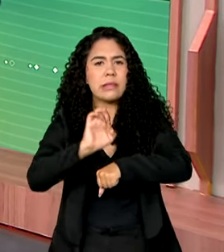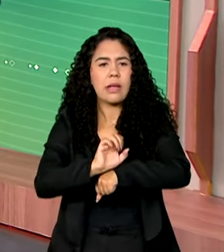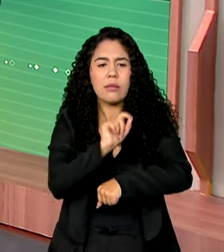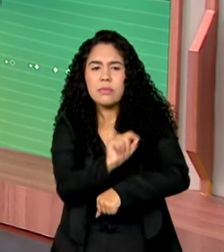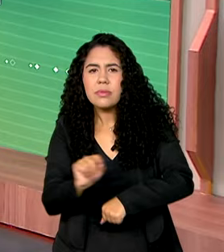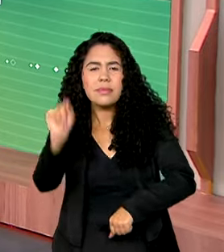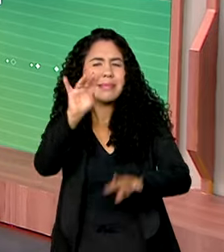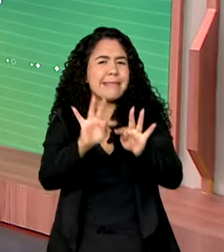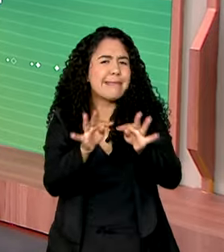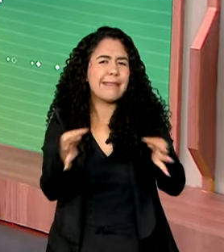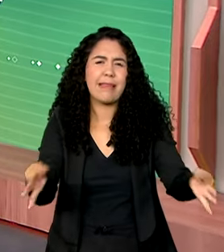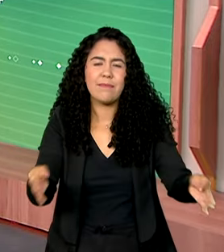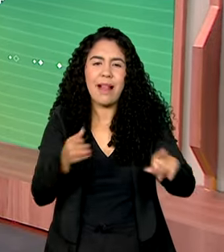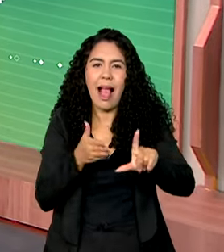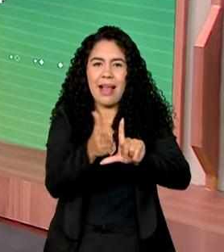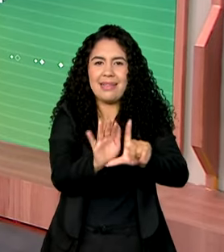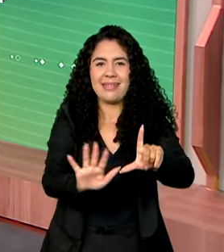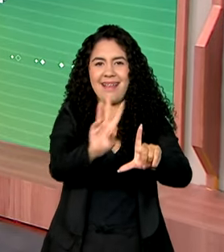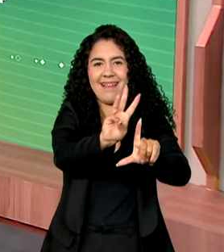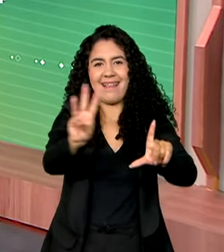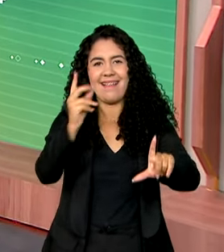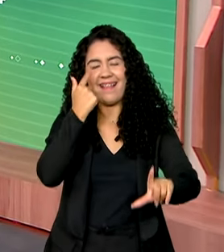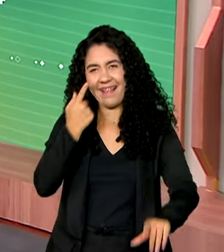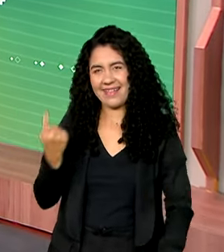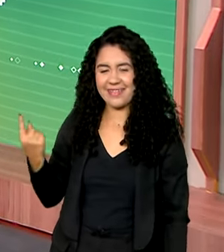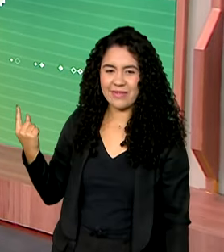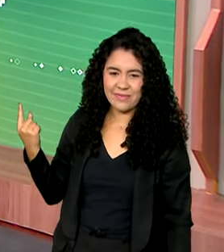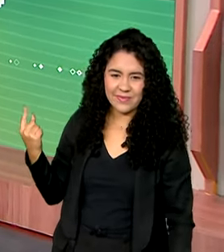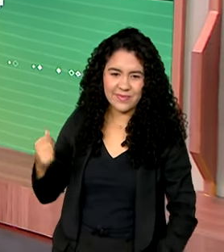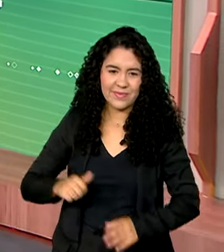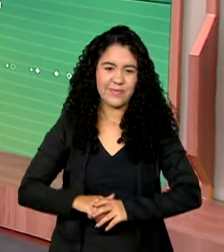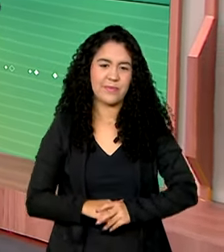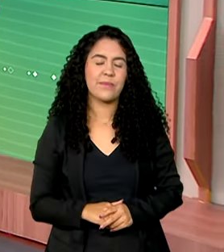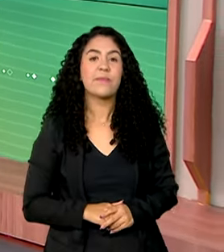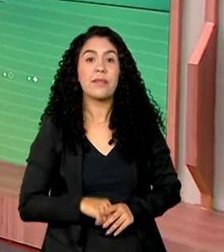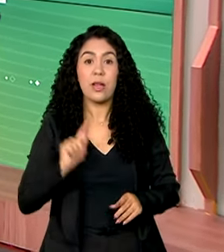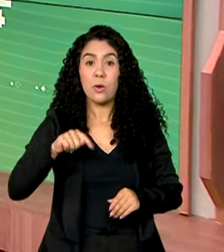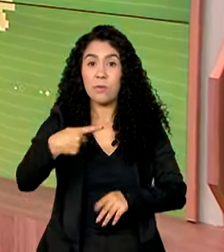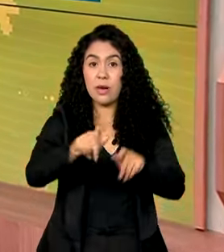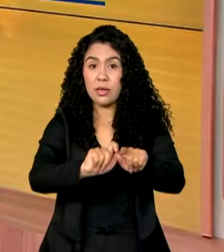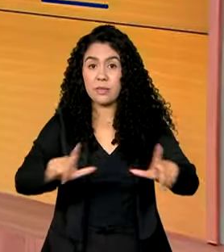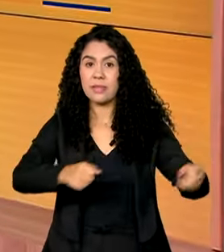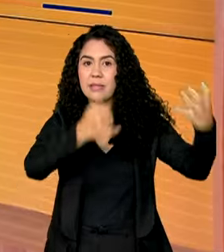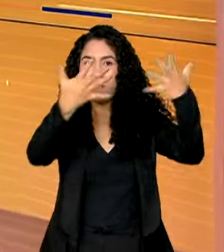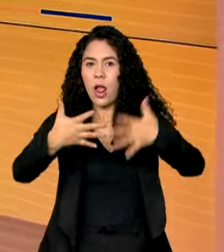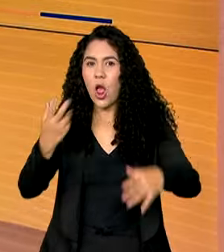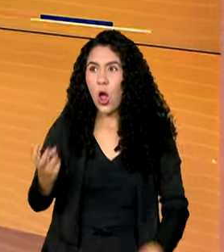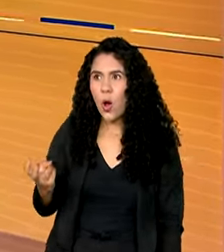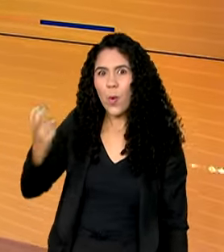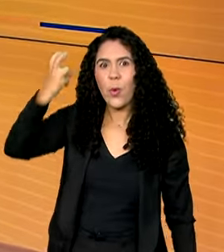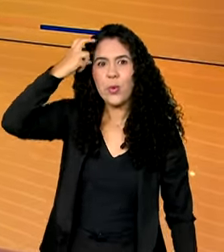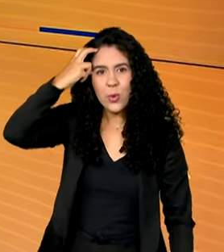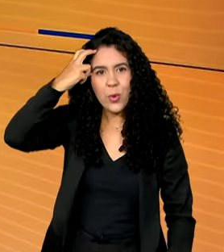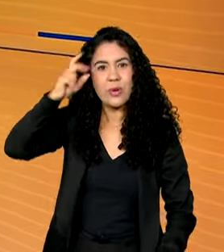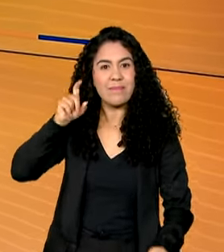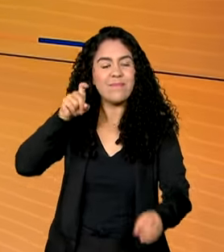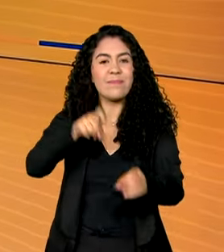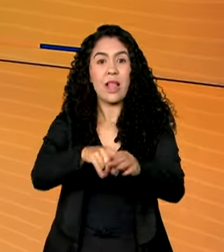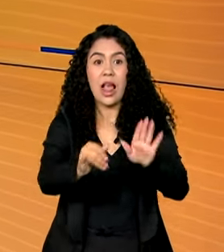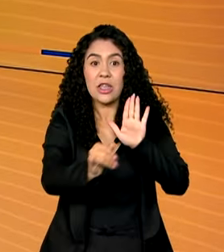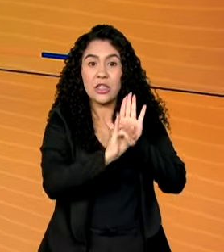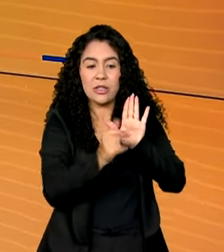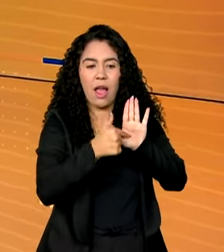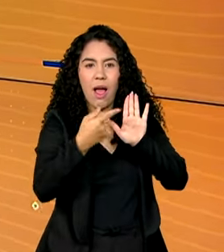acessar gov.br barra Comunica BR. Veja a seguir, Cultura Viva, lançado edital que vai